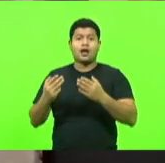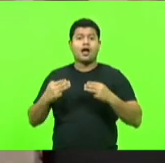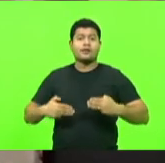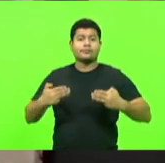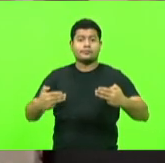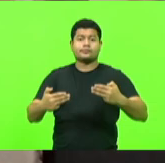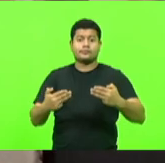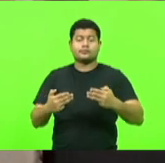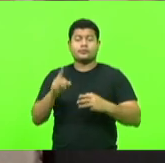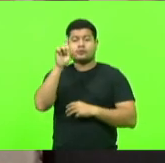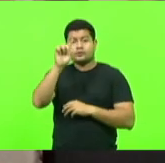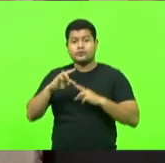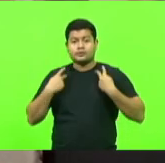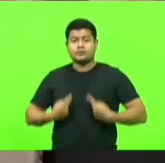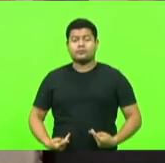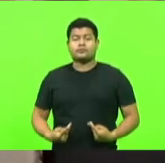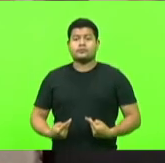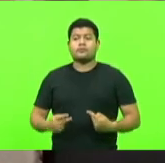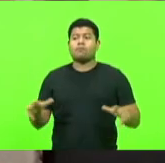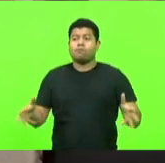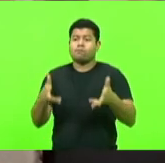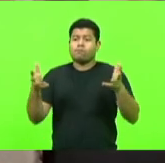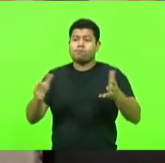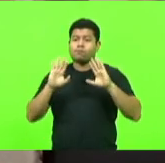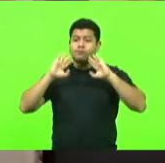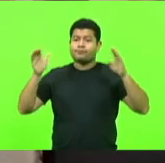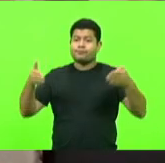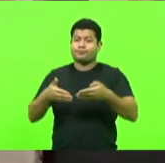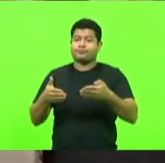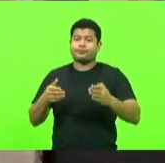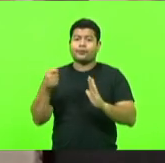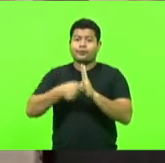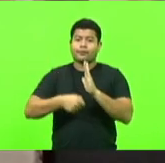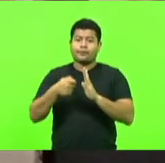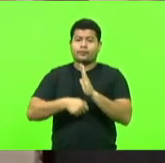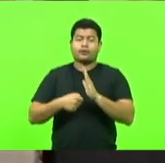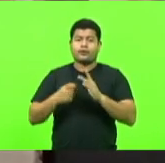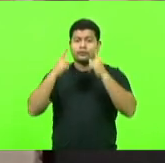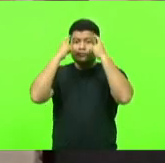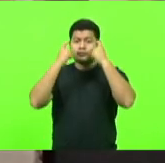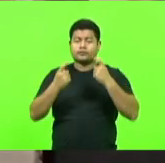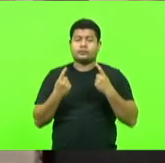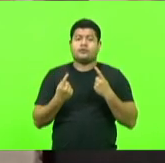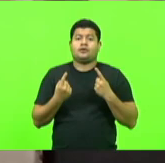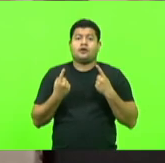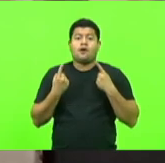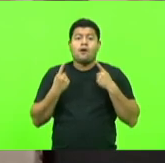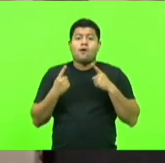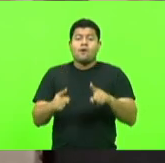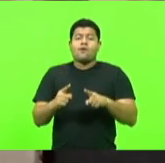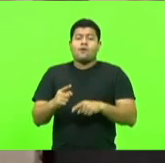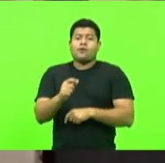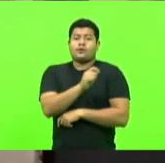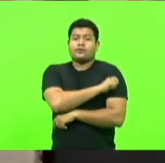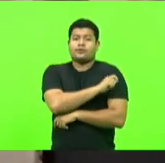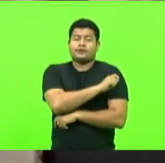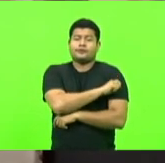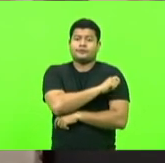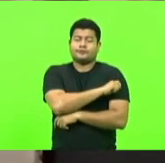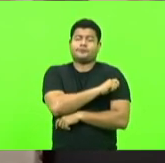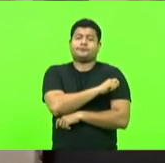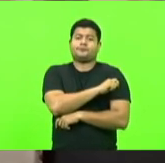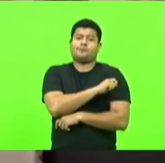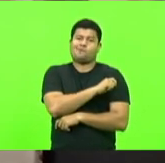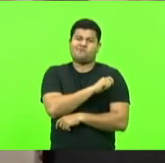um Fórum Nacional de Combate a Violência Institucional contra a Criança e Adolescente, e esta deputada esteve